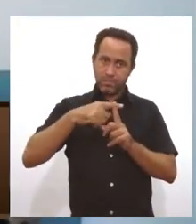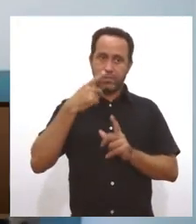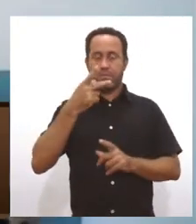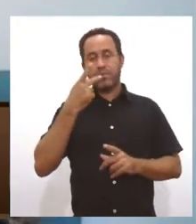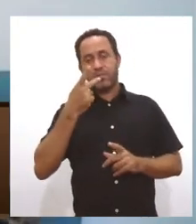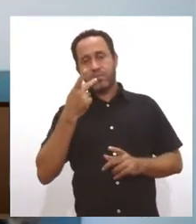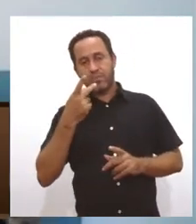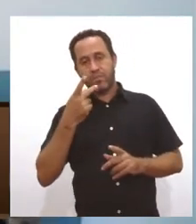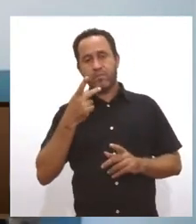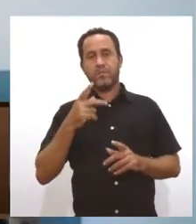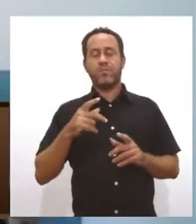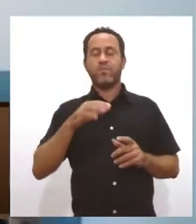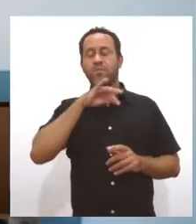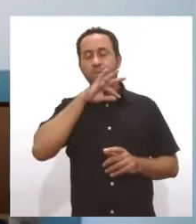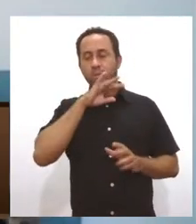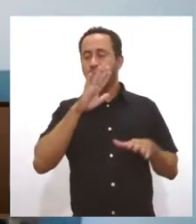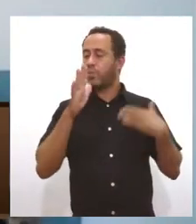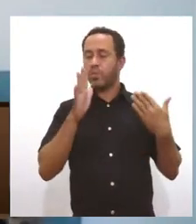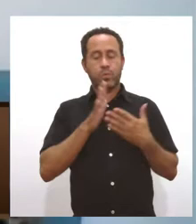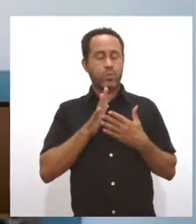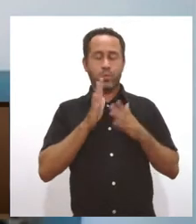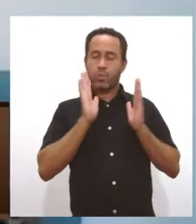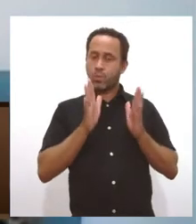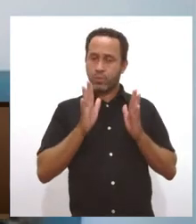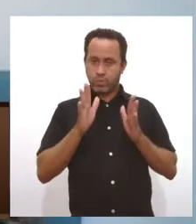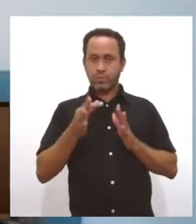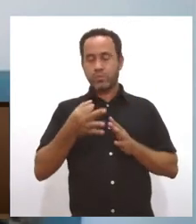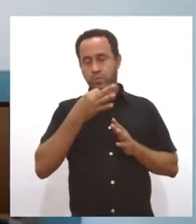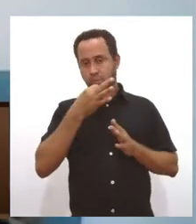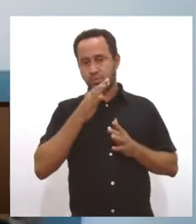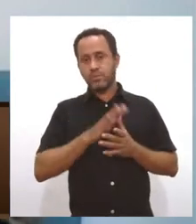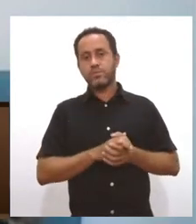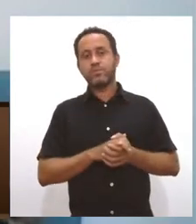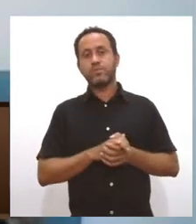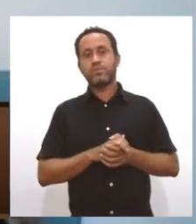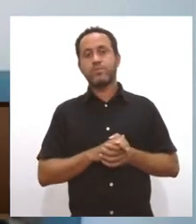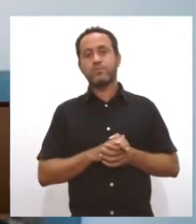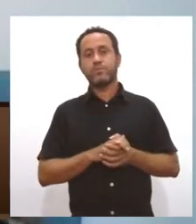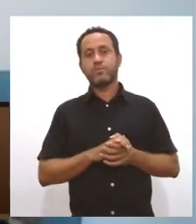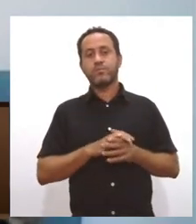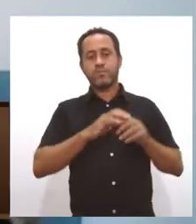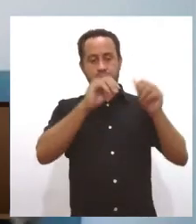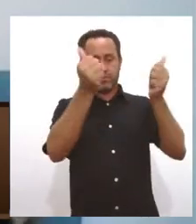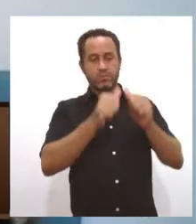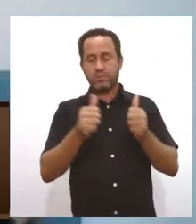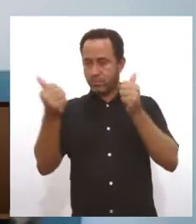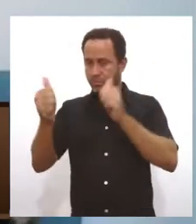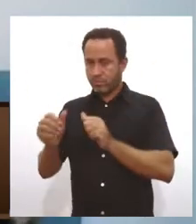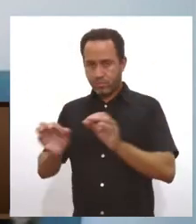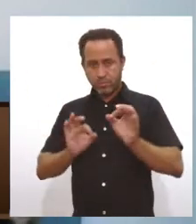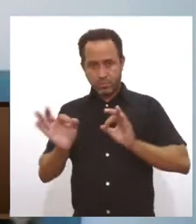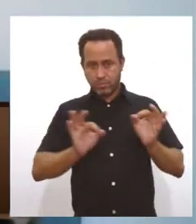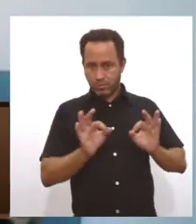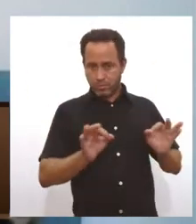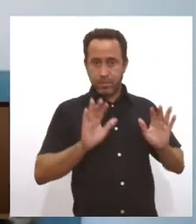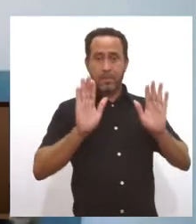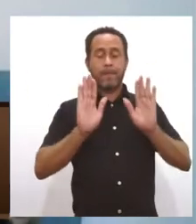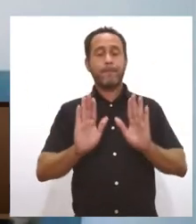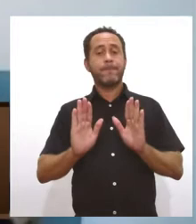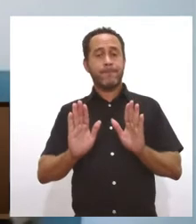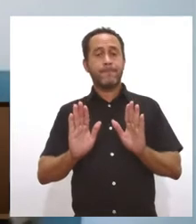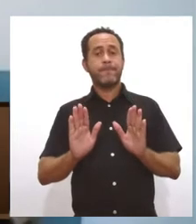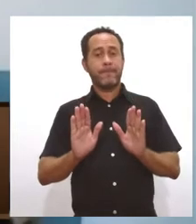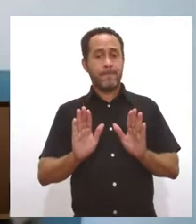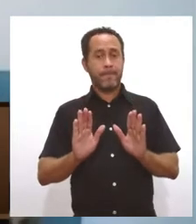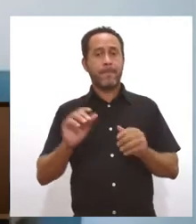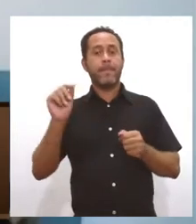de todo ruim, como vocês aí até já colocaram nessa auto-declaração que não é crime, né? Mas ela